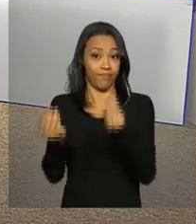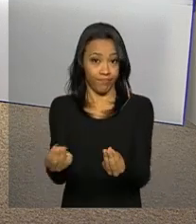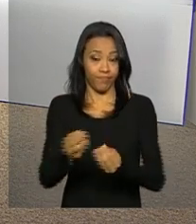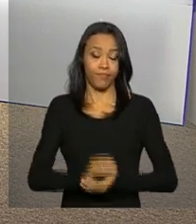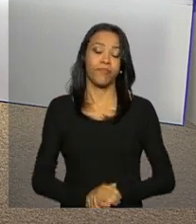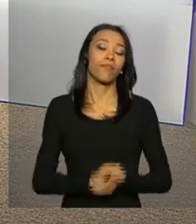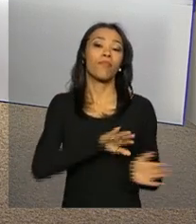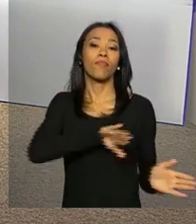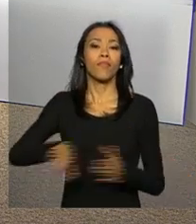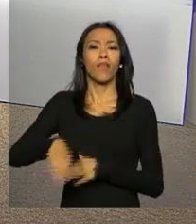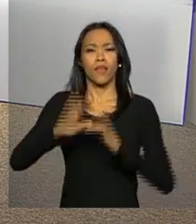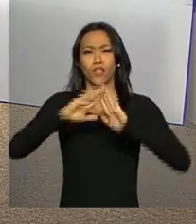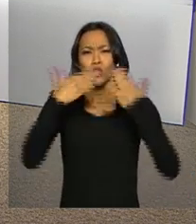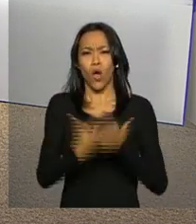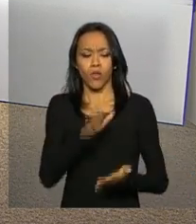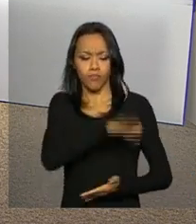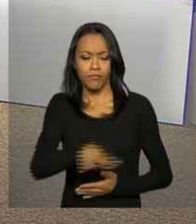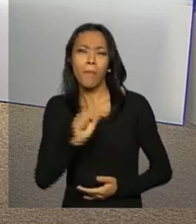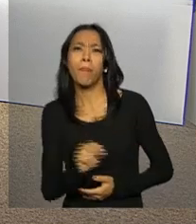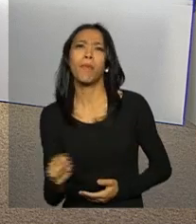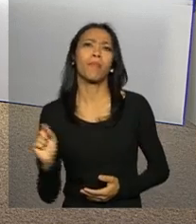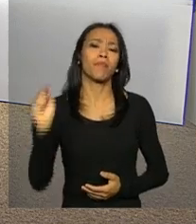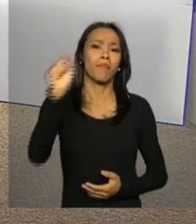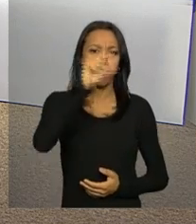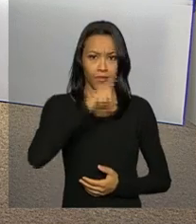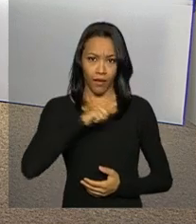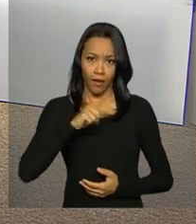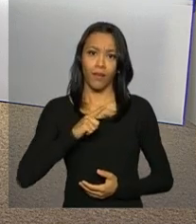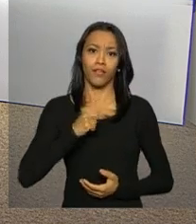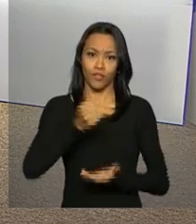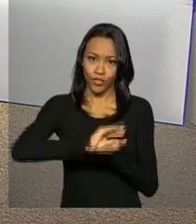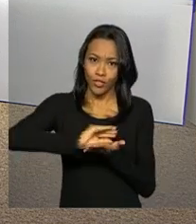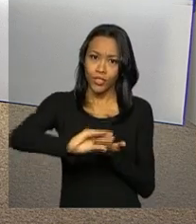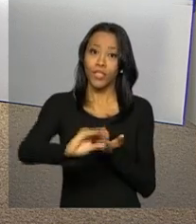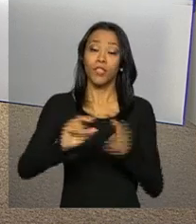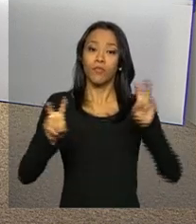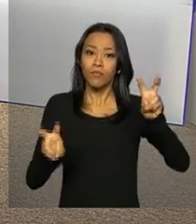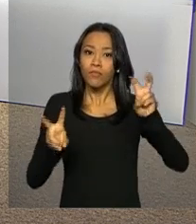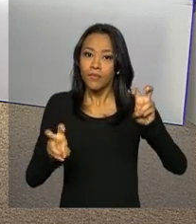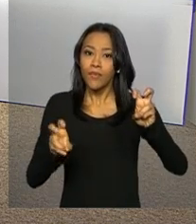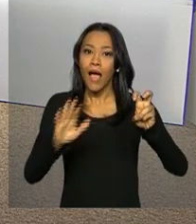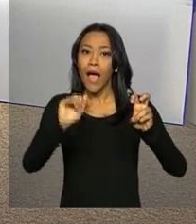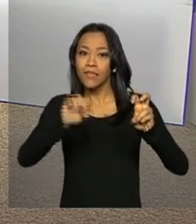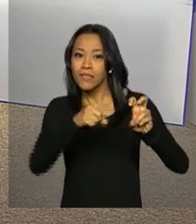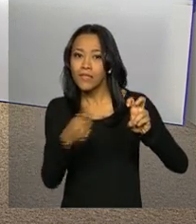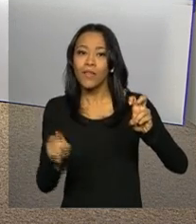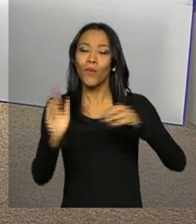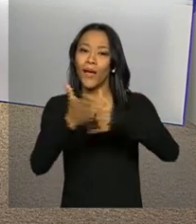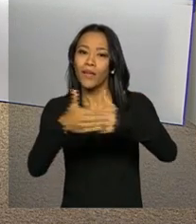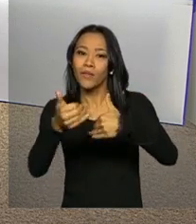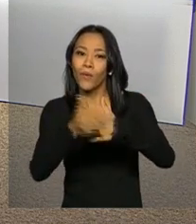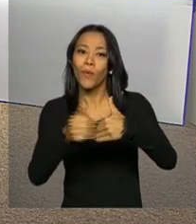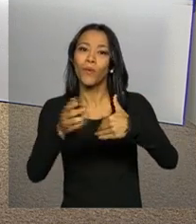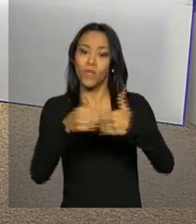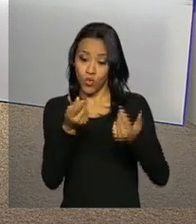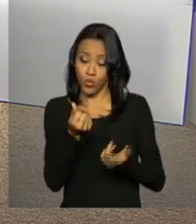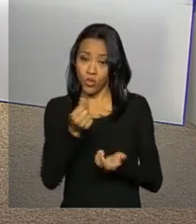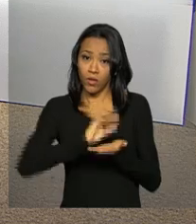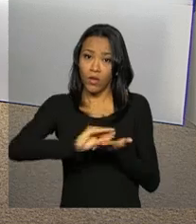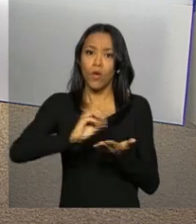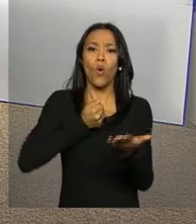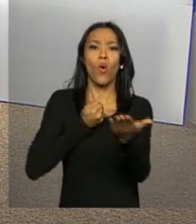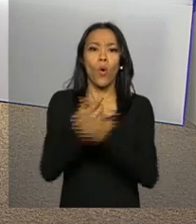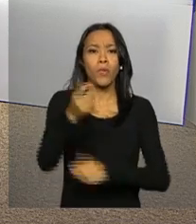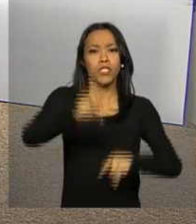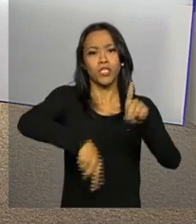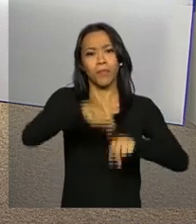Creches de todo o país contam com recursos da Ação Brasil Carinhoso, do governo federal. O dinheiro é para a compra de materiais